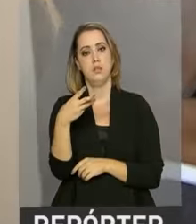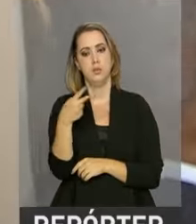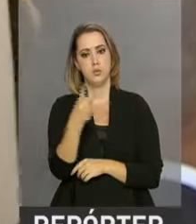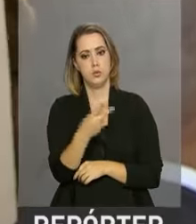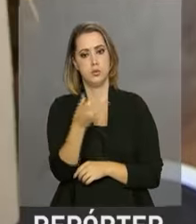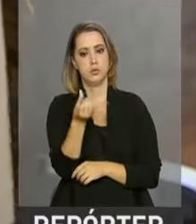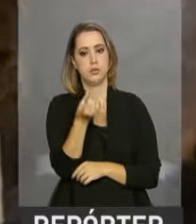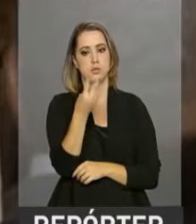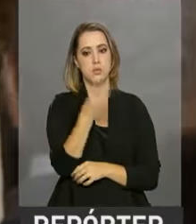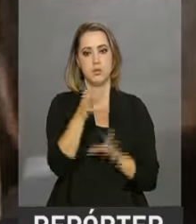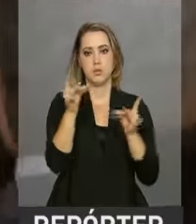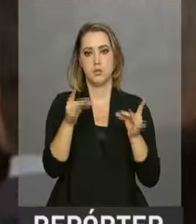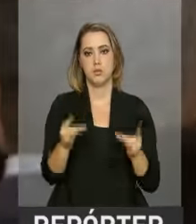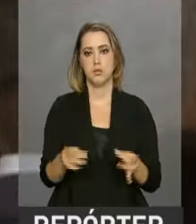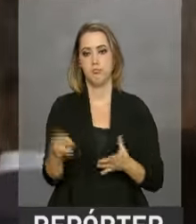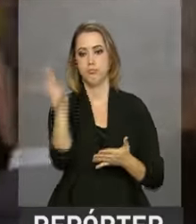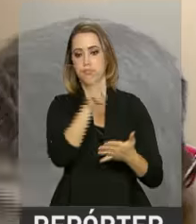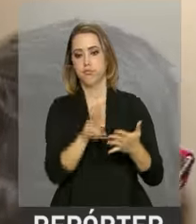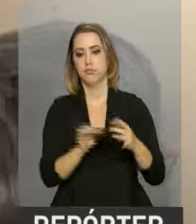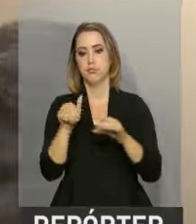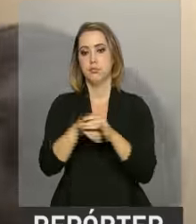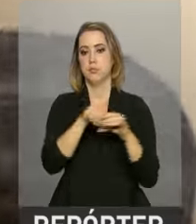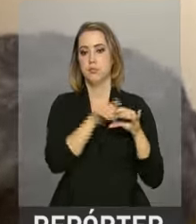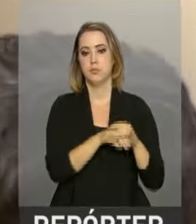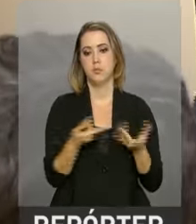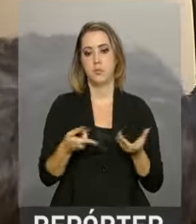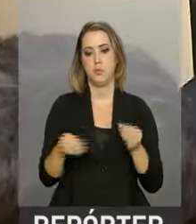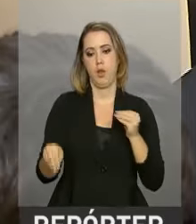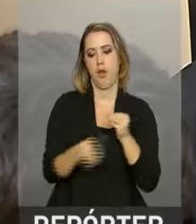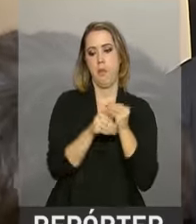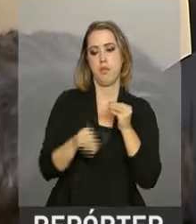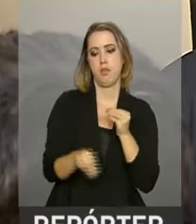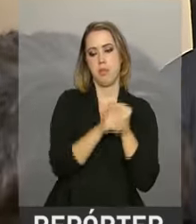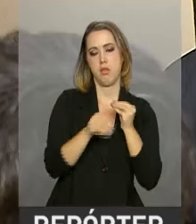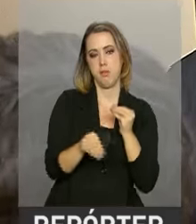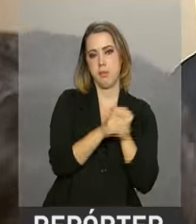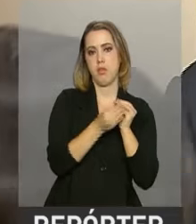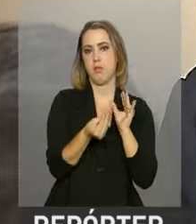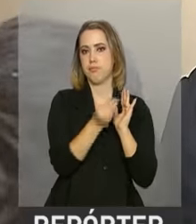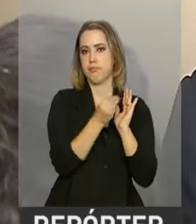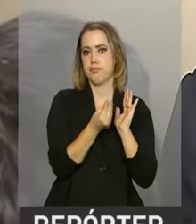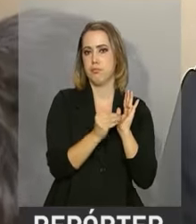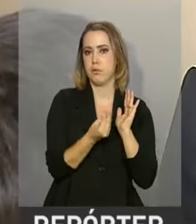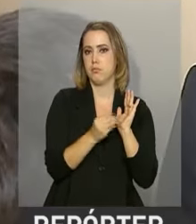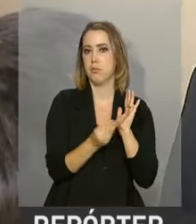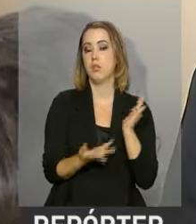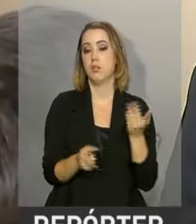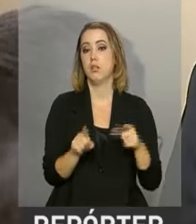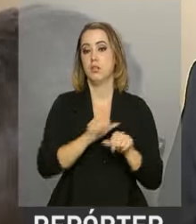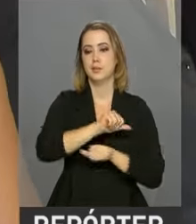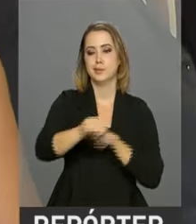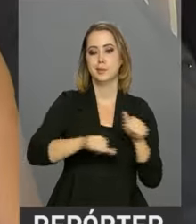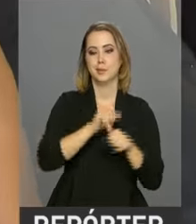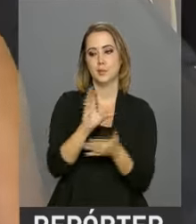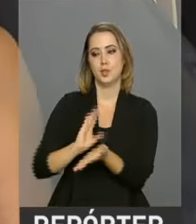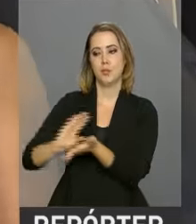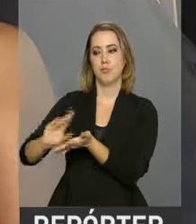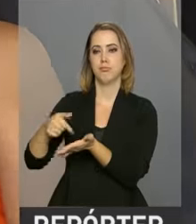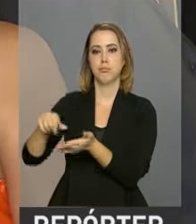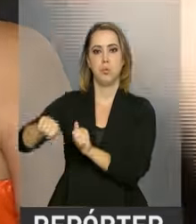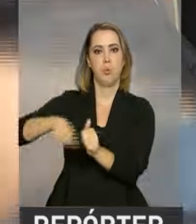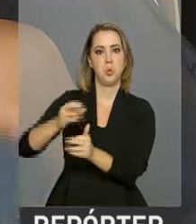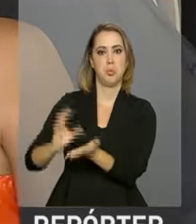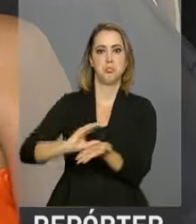analisados e votados. Esses destaques são emendas apresentadas pelos parlamentares para redirecionar recursos dentro do